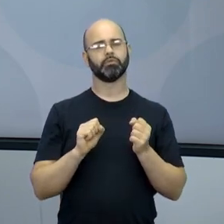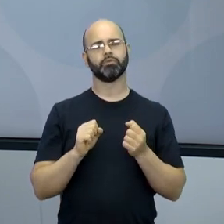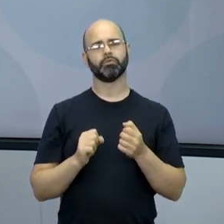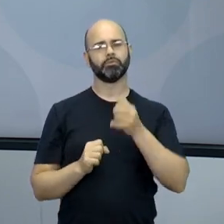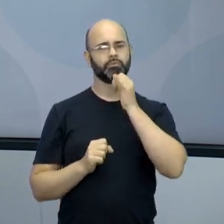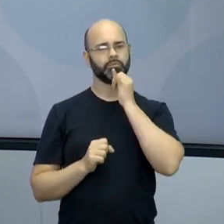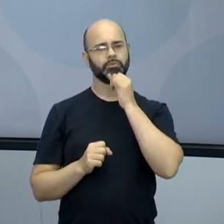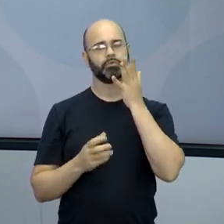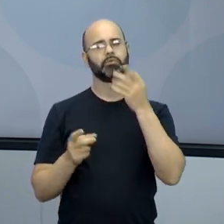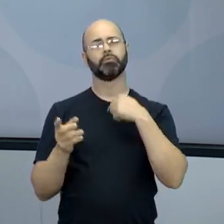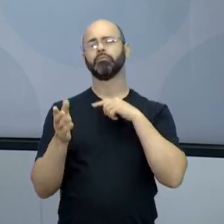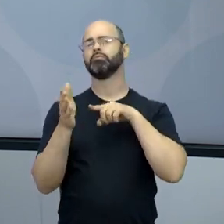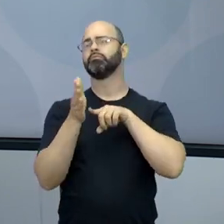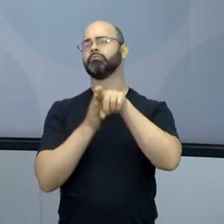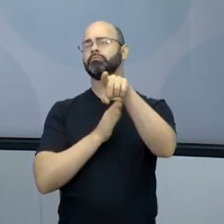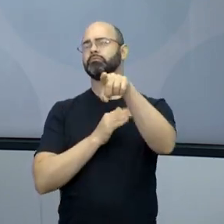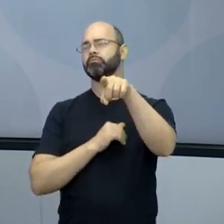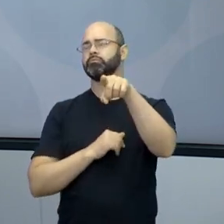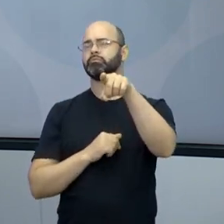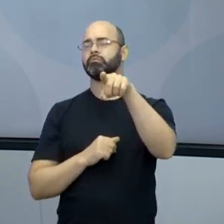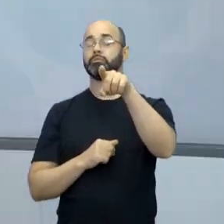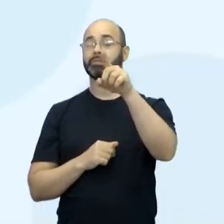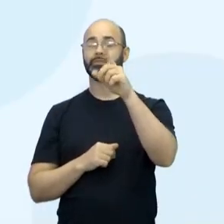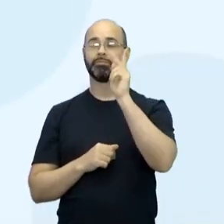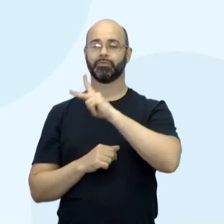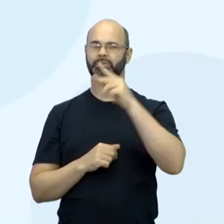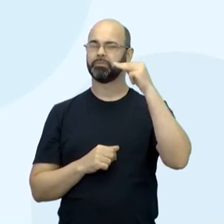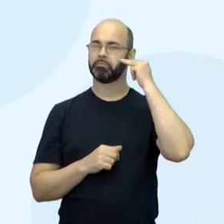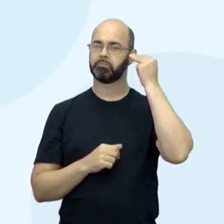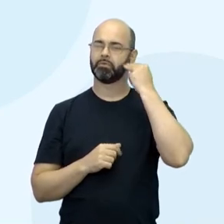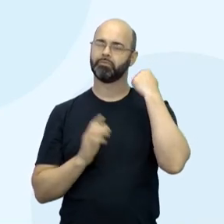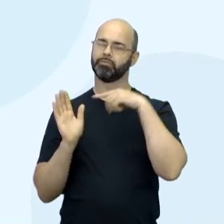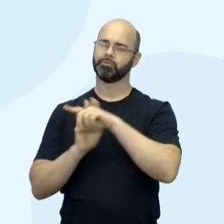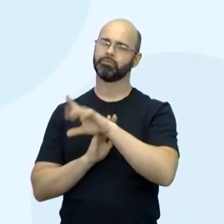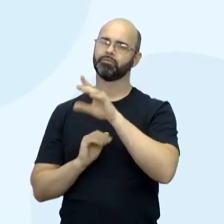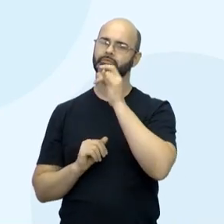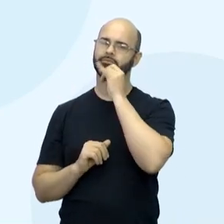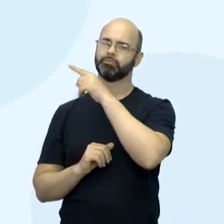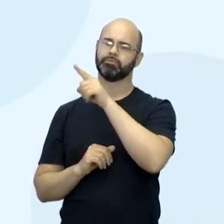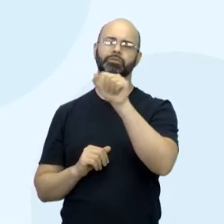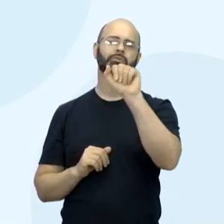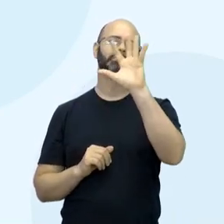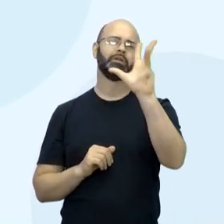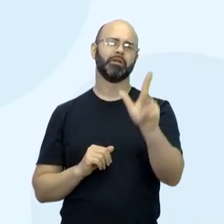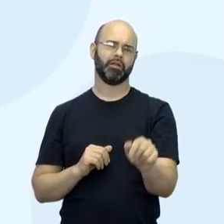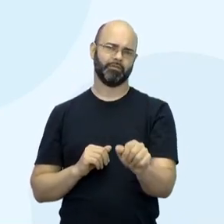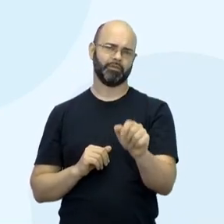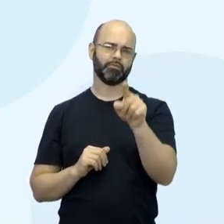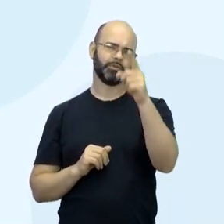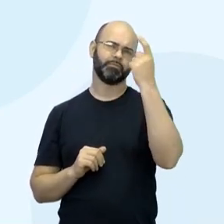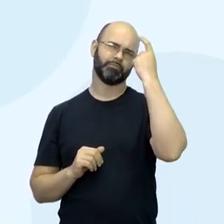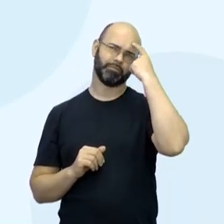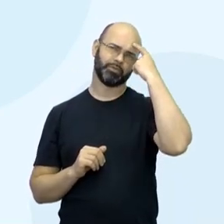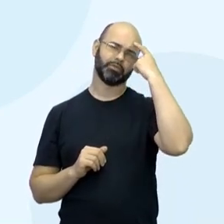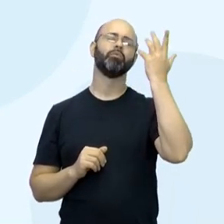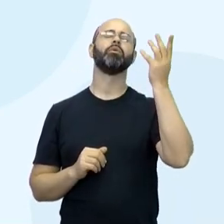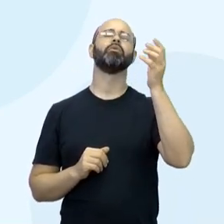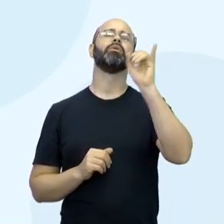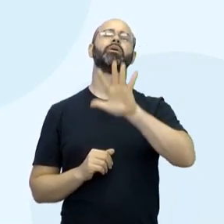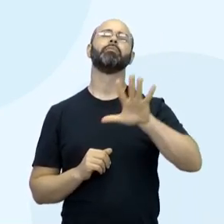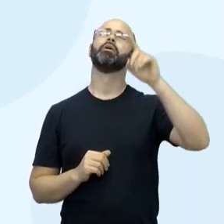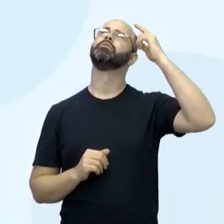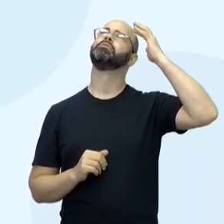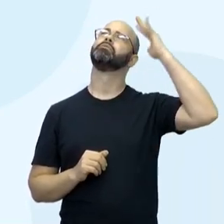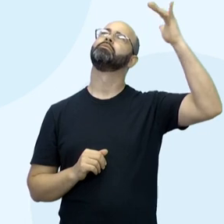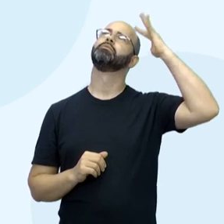exemplo, olha a pergunta que eu vou fazer para vocês agora e para o professor Mauro Farias. Quando você pensa em África, quais as primeiras imagens que vêm à